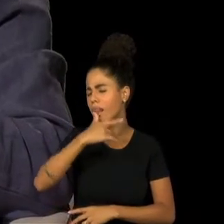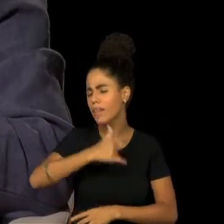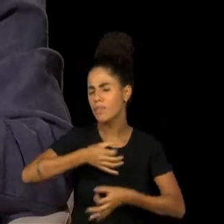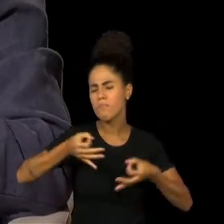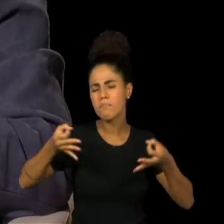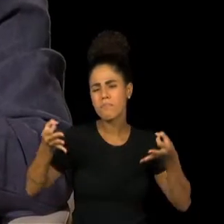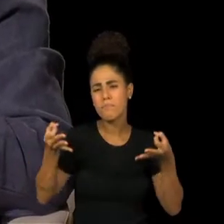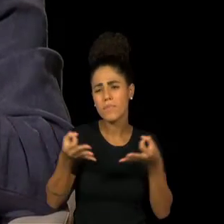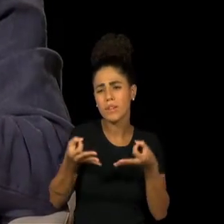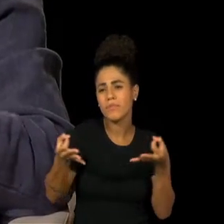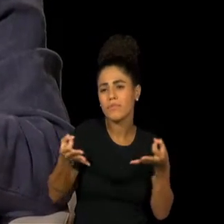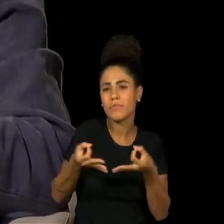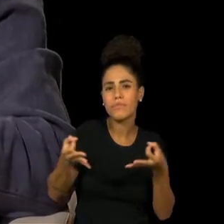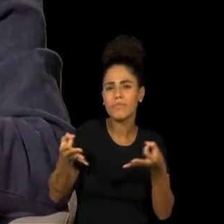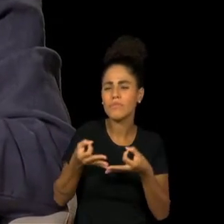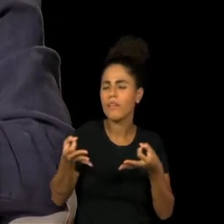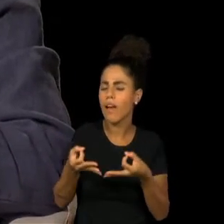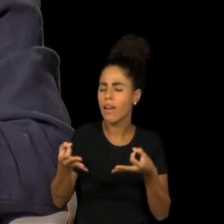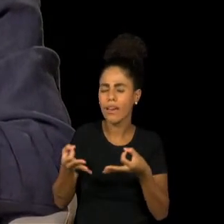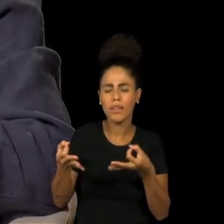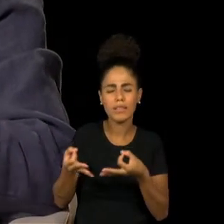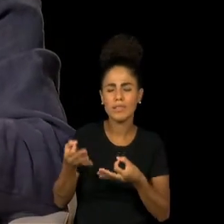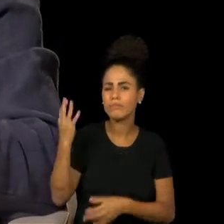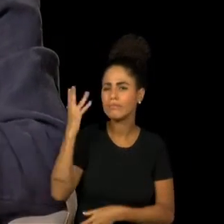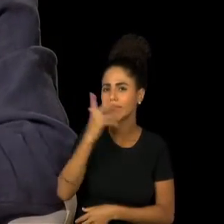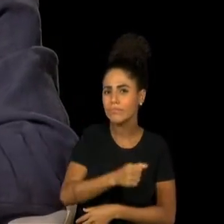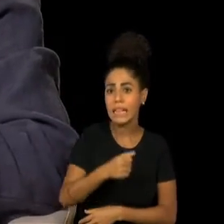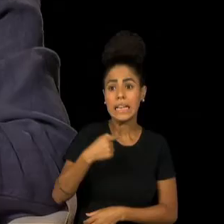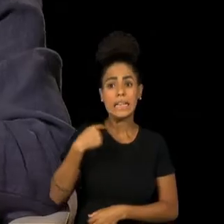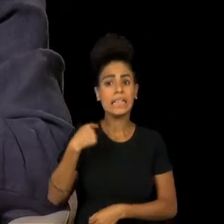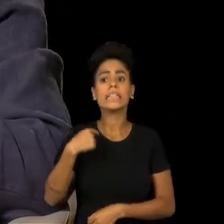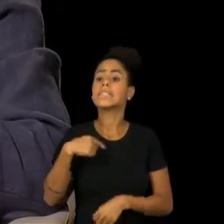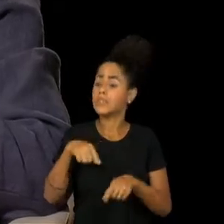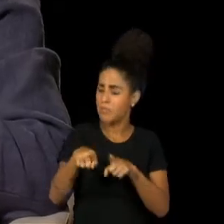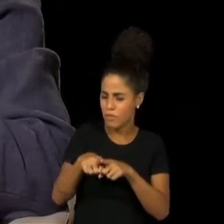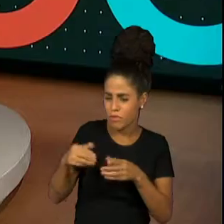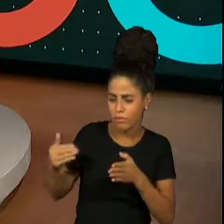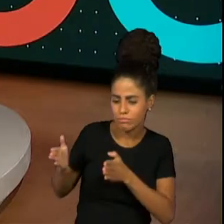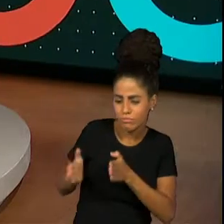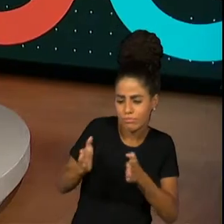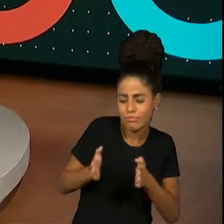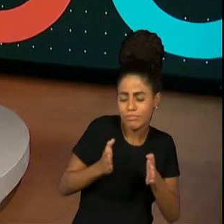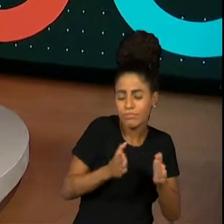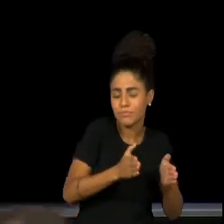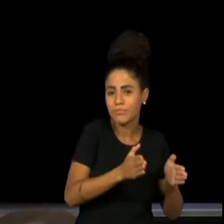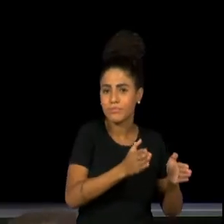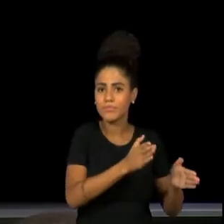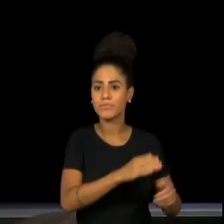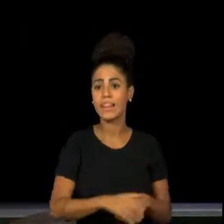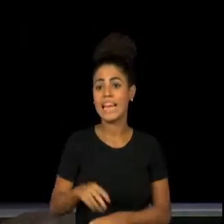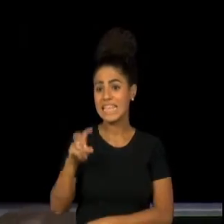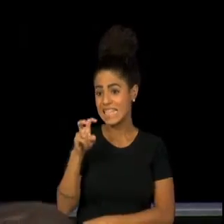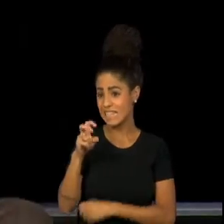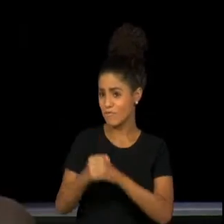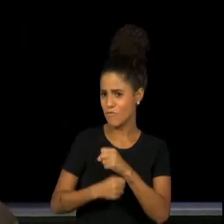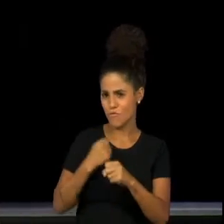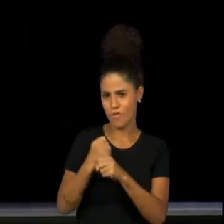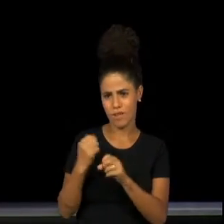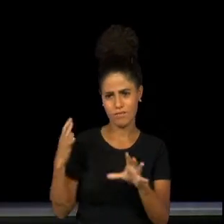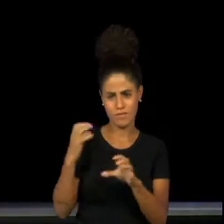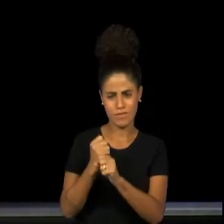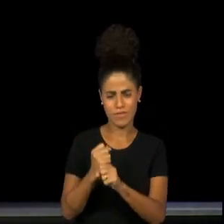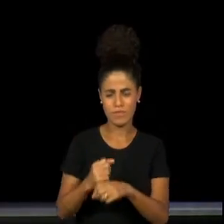deu a todo o trabalho dele. E aí foi também uma outra fase. Então, foram cinco anos. O